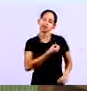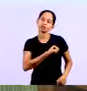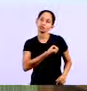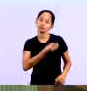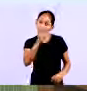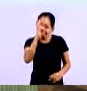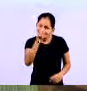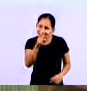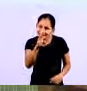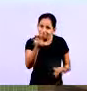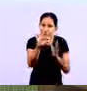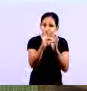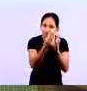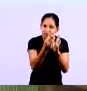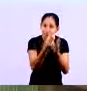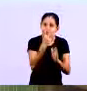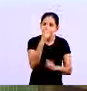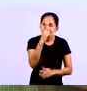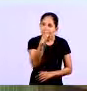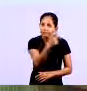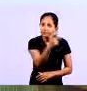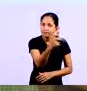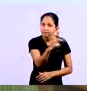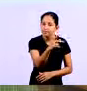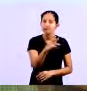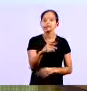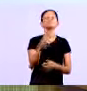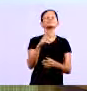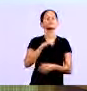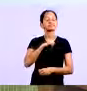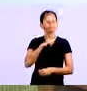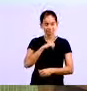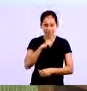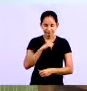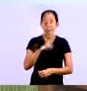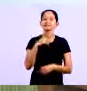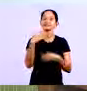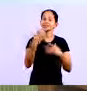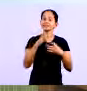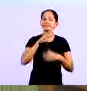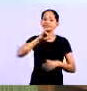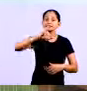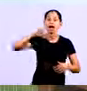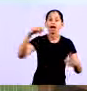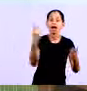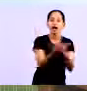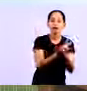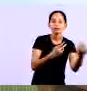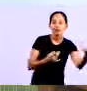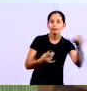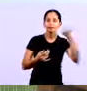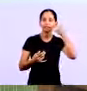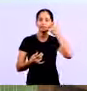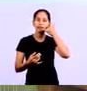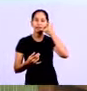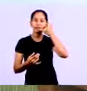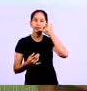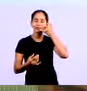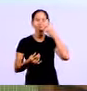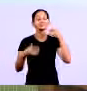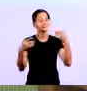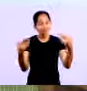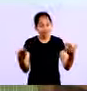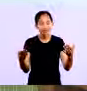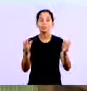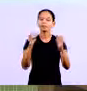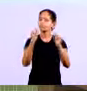Lá na sua Na guia dela, do cartão É para justamente, se você cancelar, ela ligar para você para poder cobrar Então